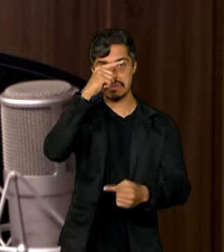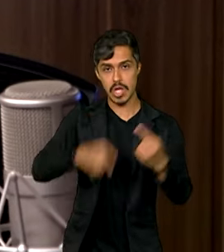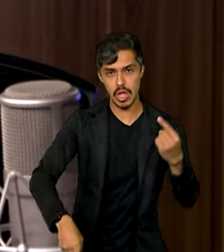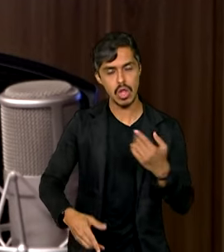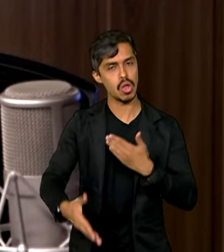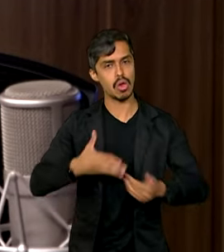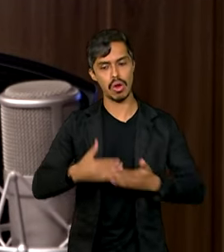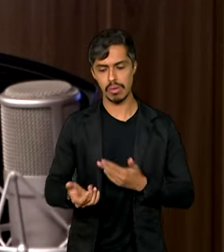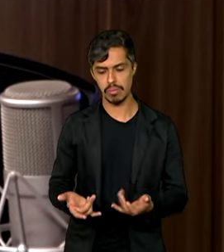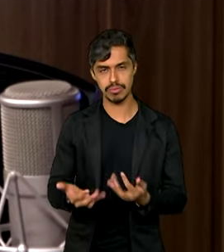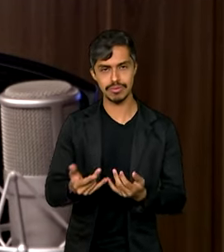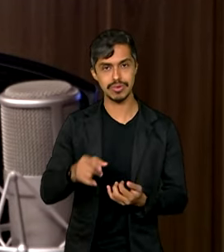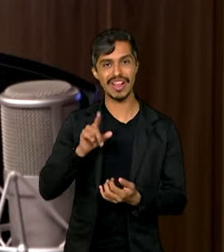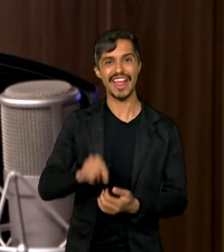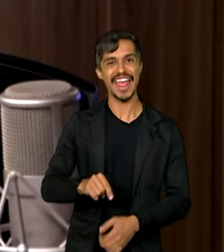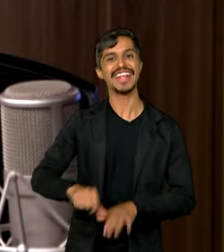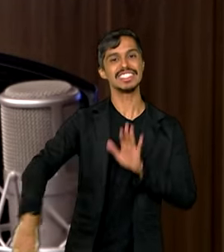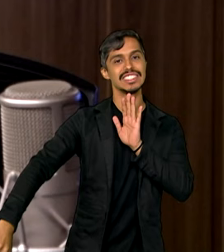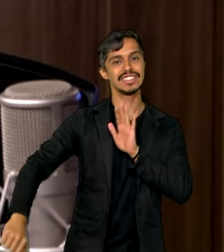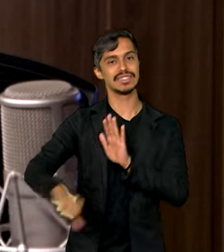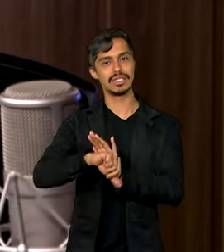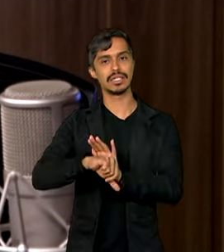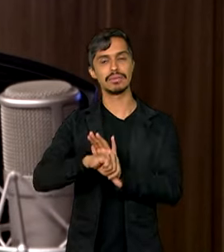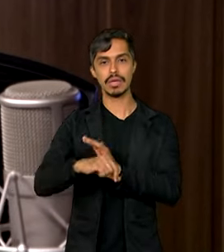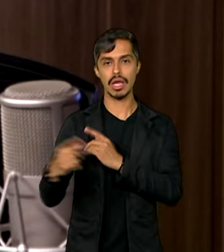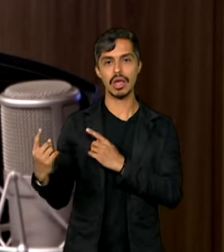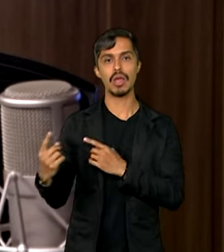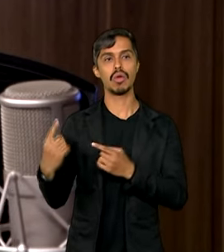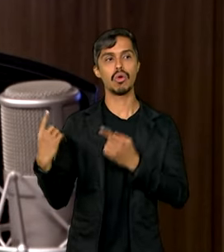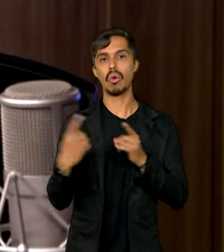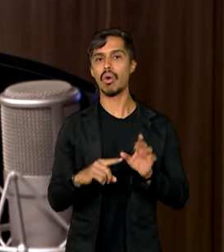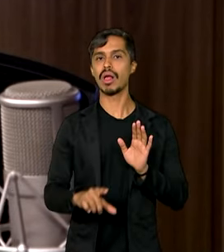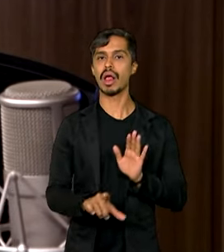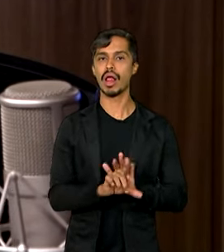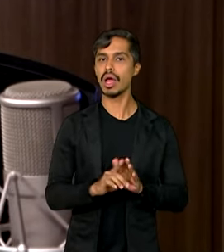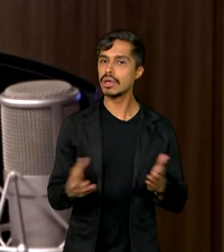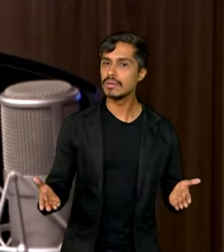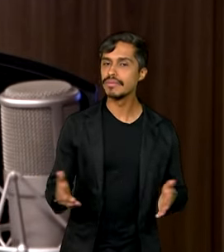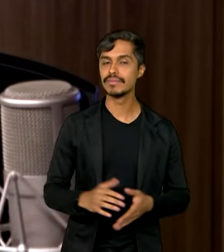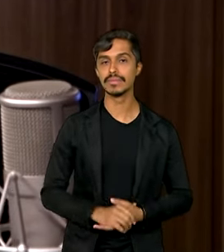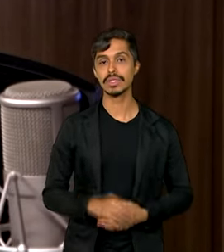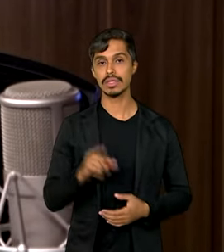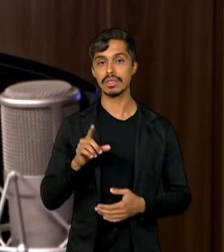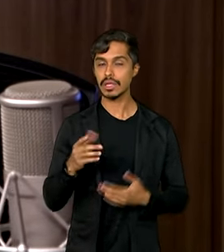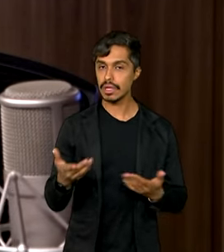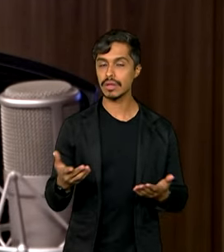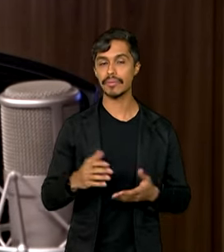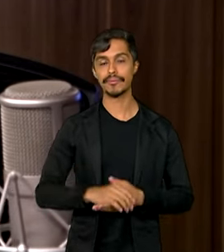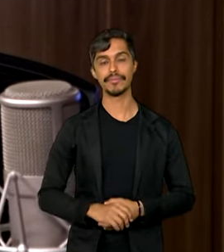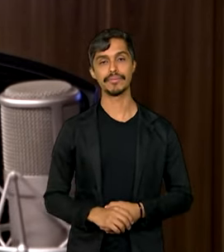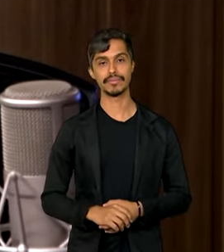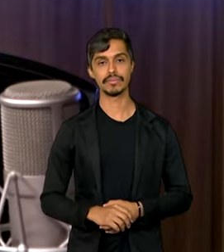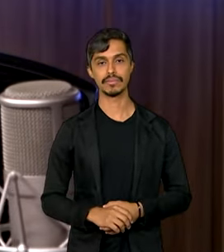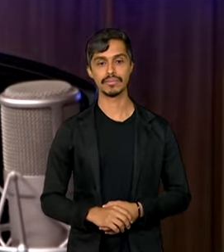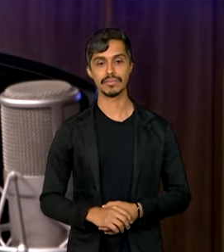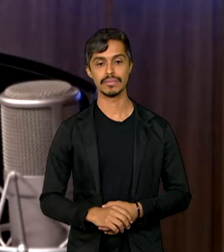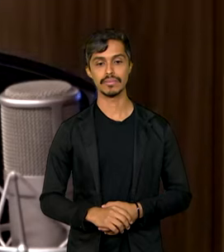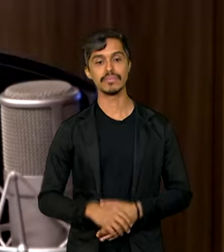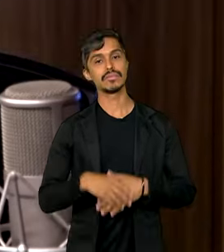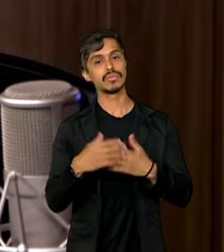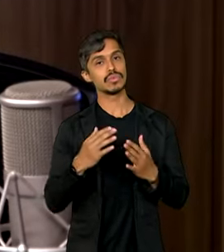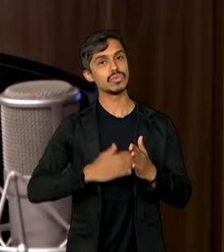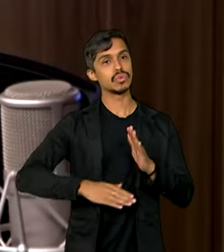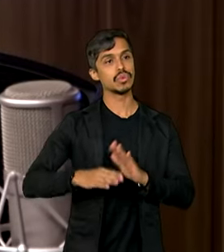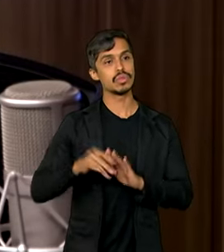está sendo feito contrária à lei e isso caracteriza crime. Agora, para além de tudo isso,